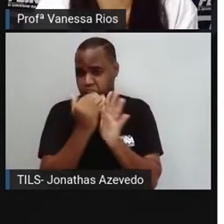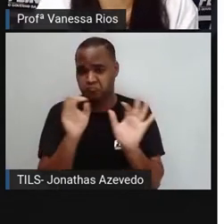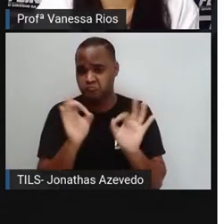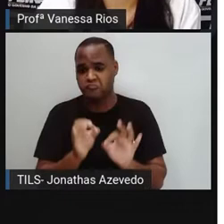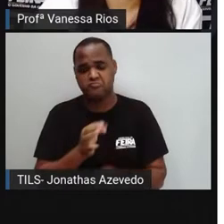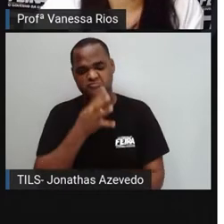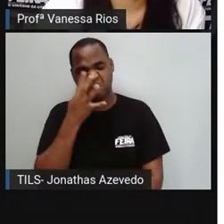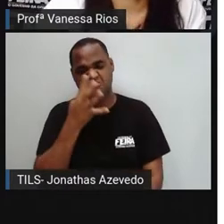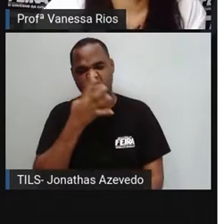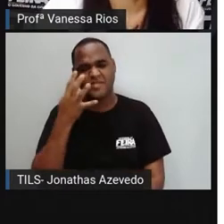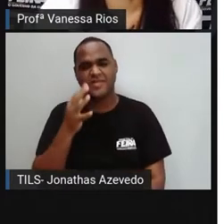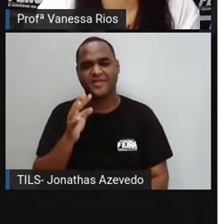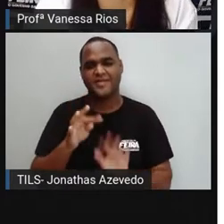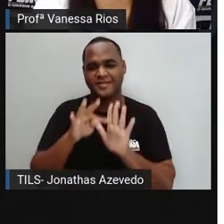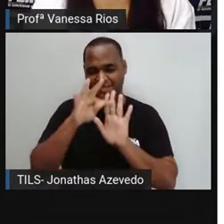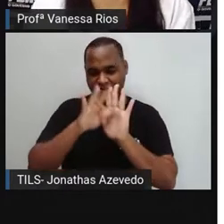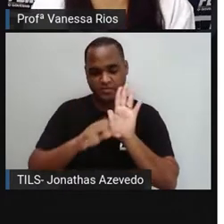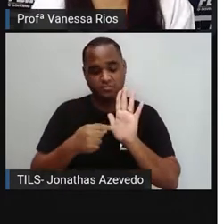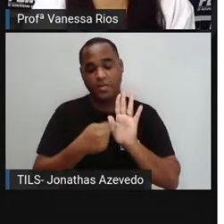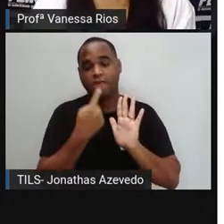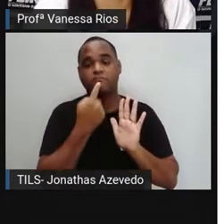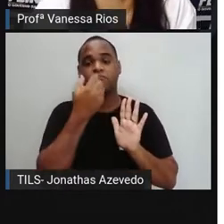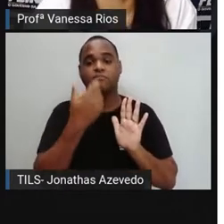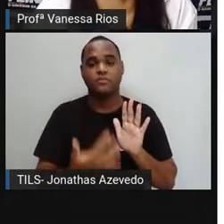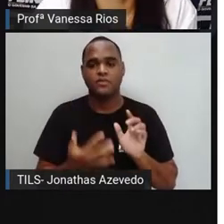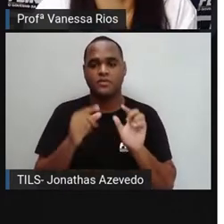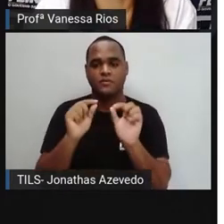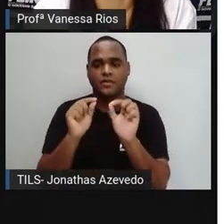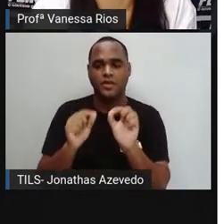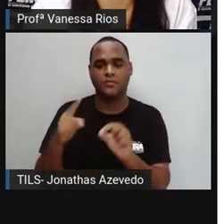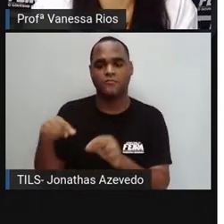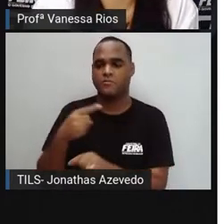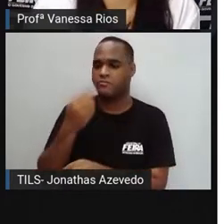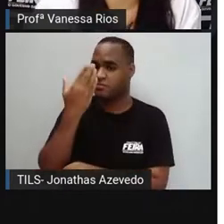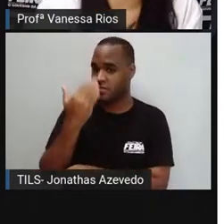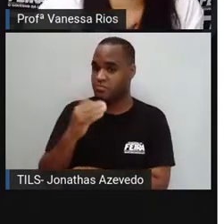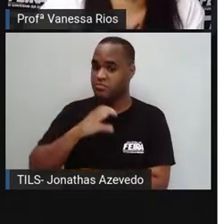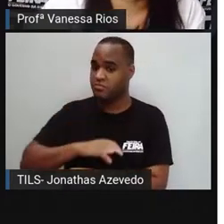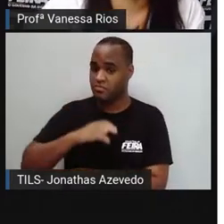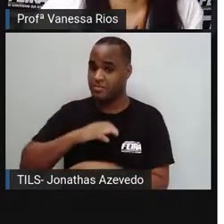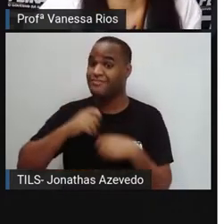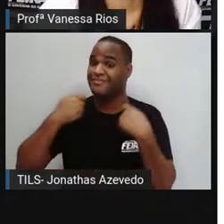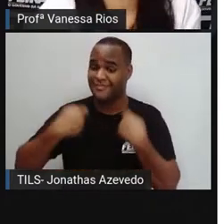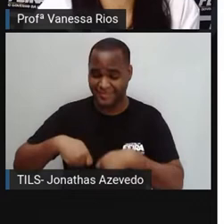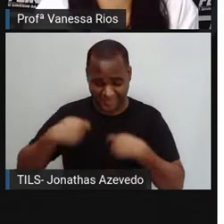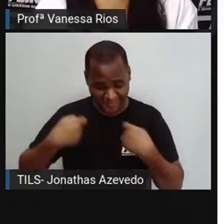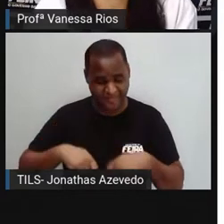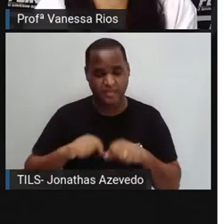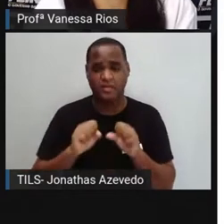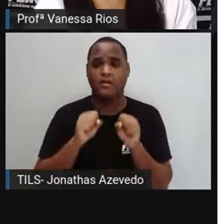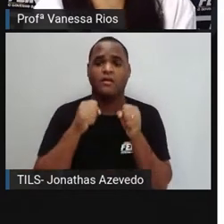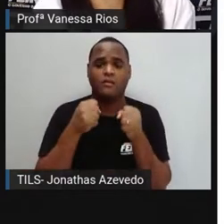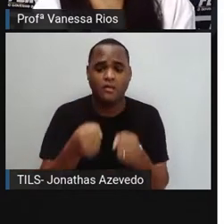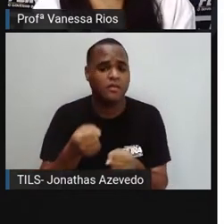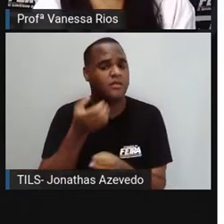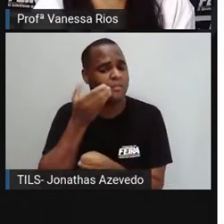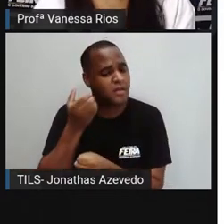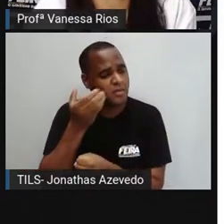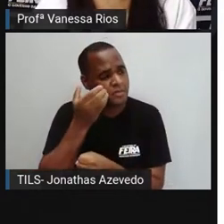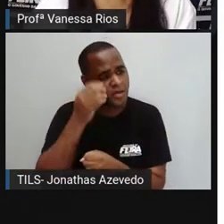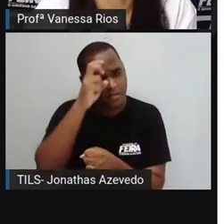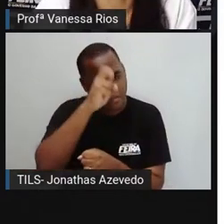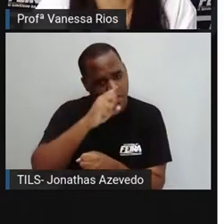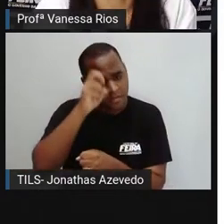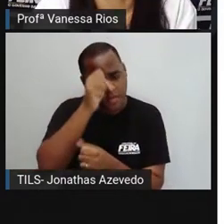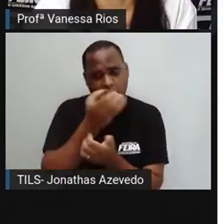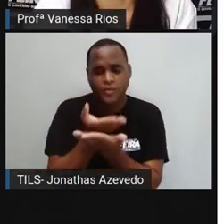faz uma crítica, né? A necessidade de sabermos a nossa própria língua, mas também reflete aí sobre